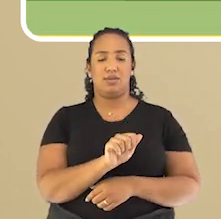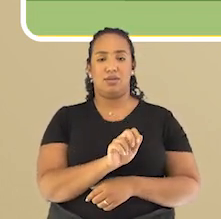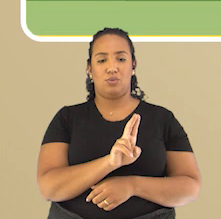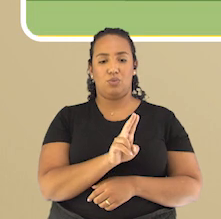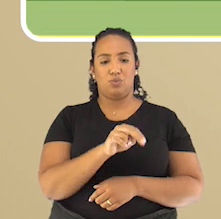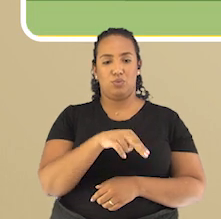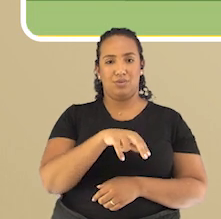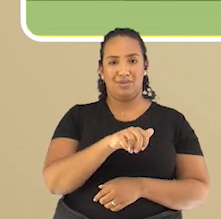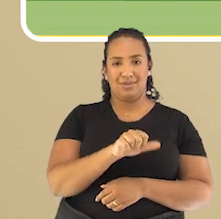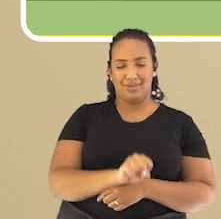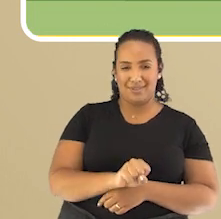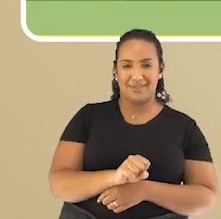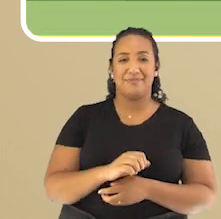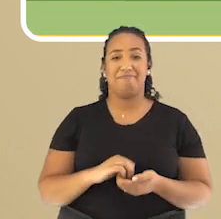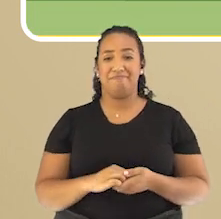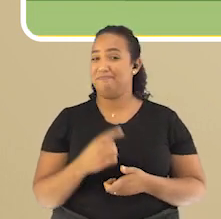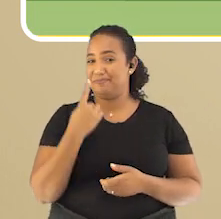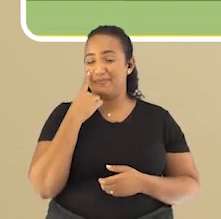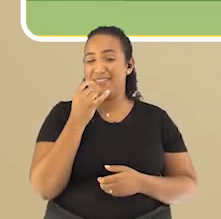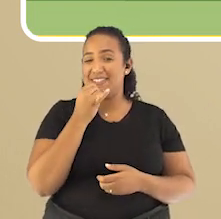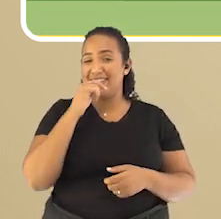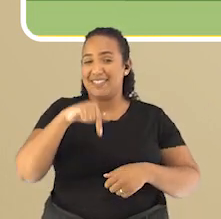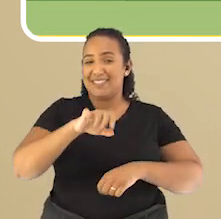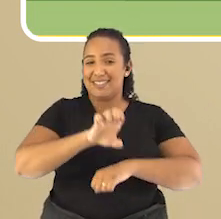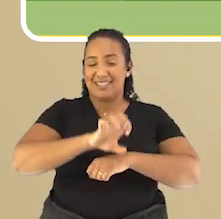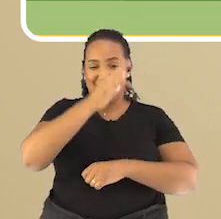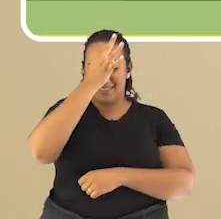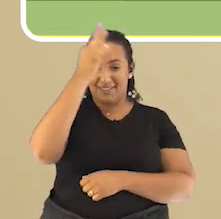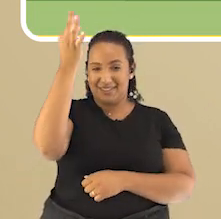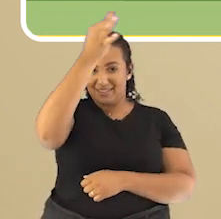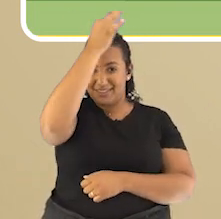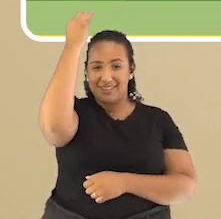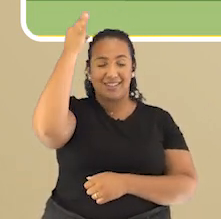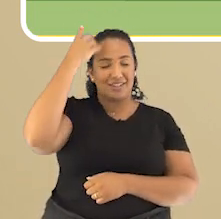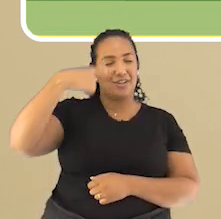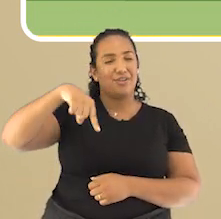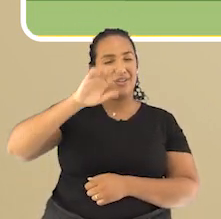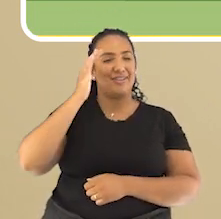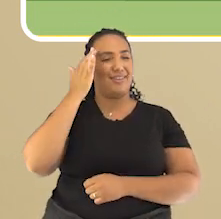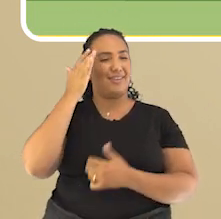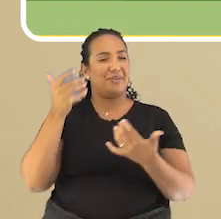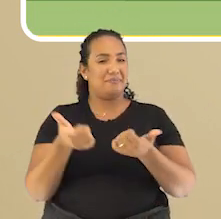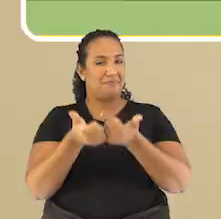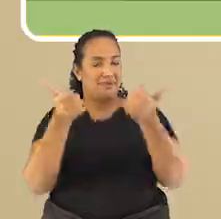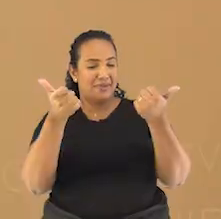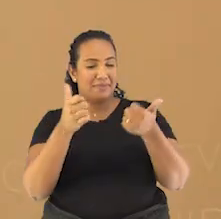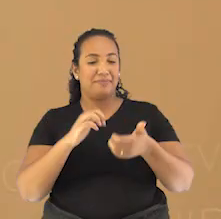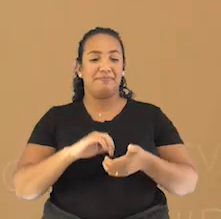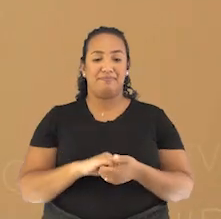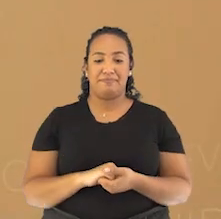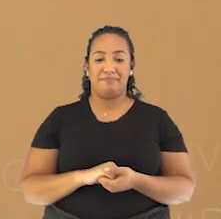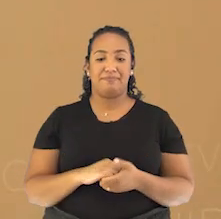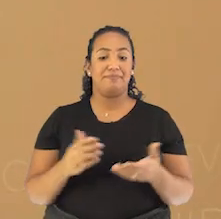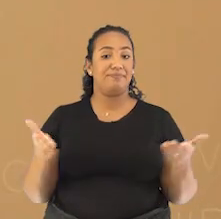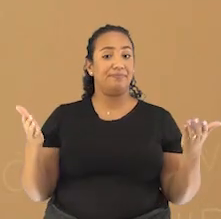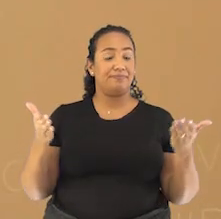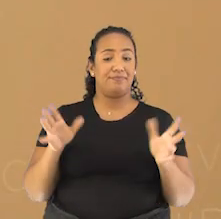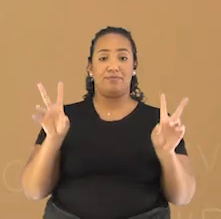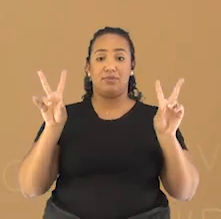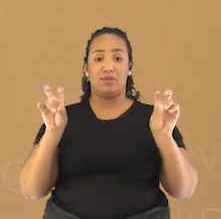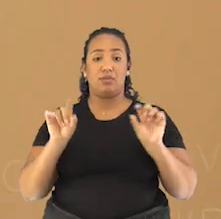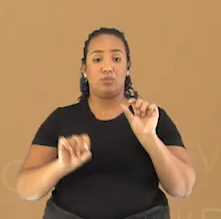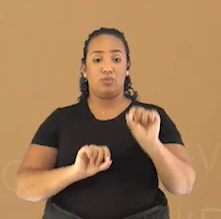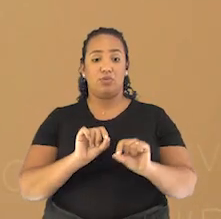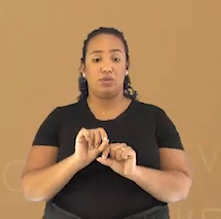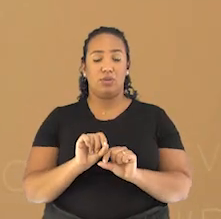trazendo, por exemplo, o nosso estado, nós podemos compreender melhor esses conceitos, essas ideias, não é mesmo? Vamos falar sobre a